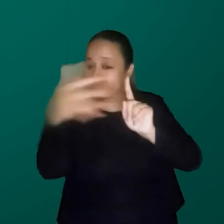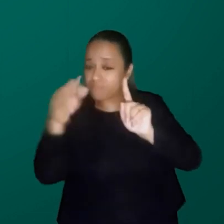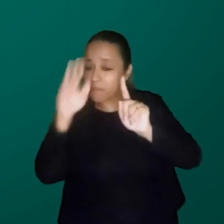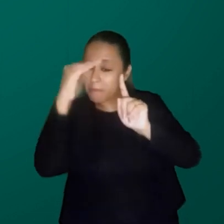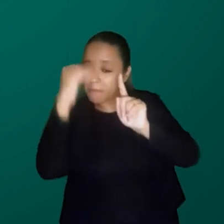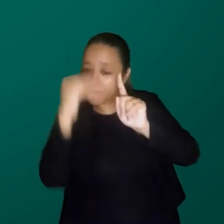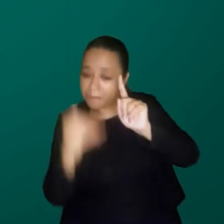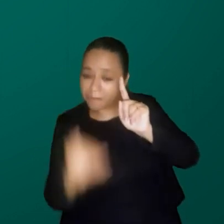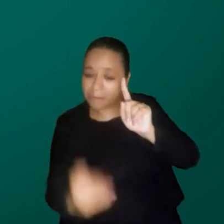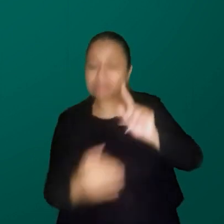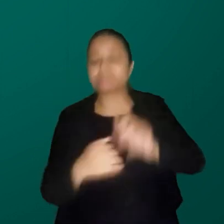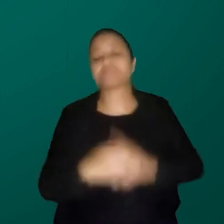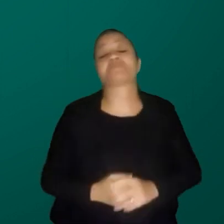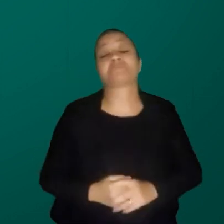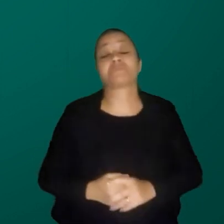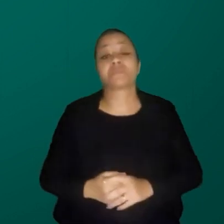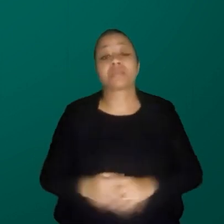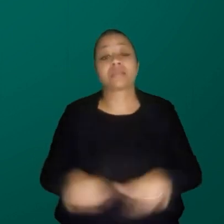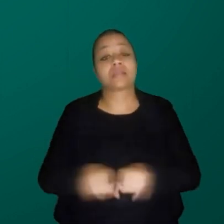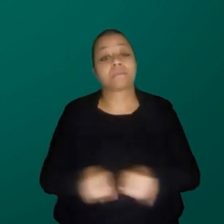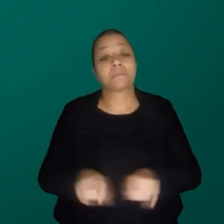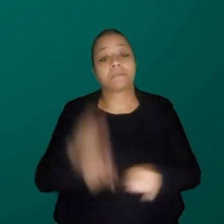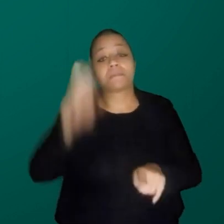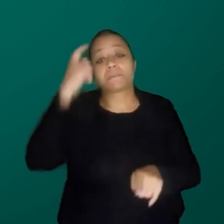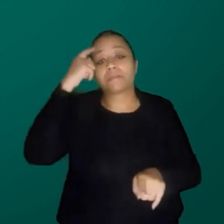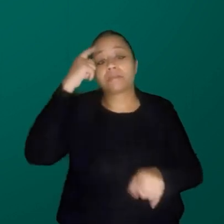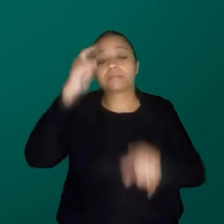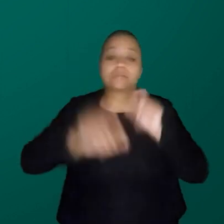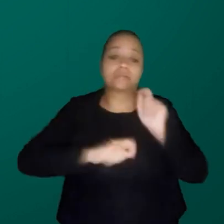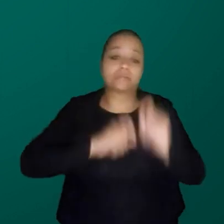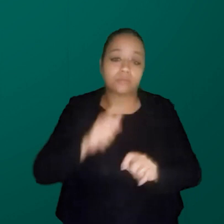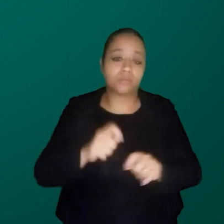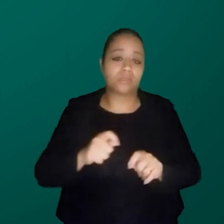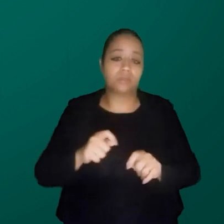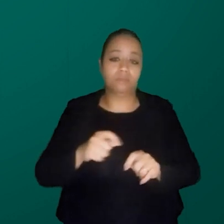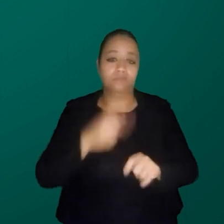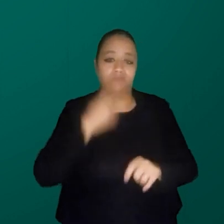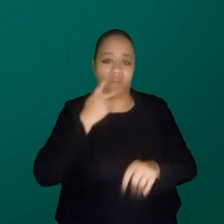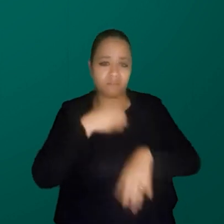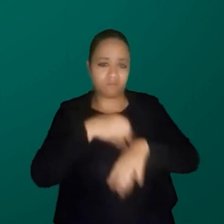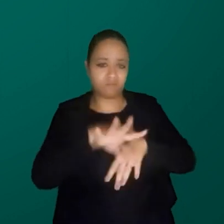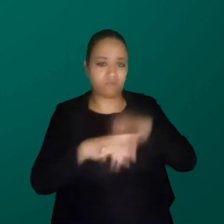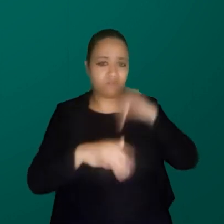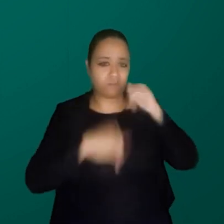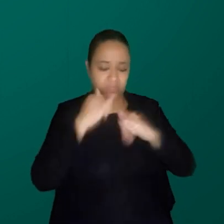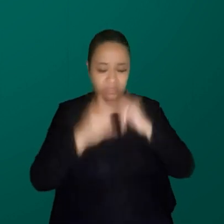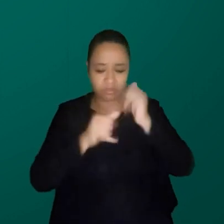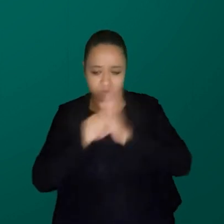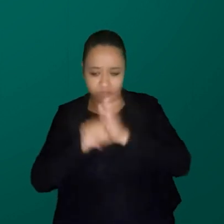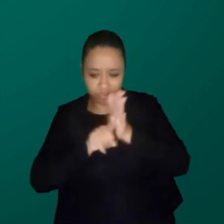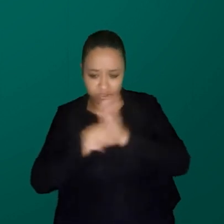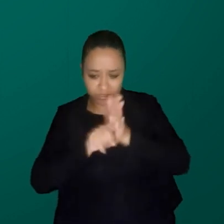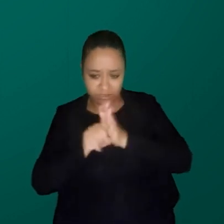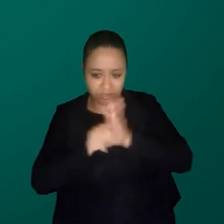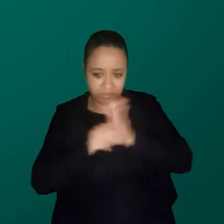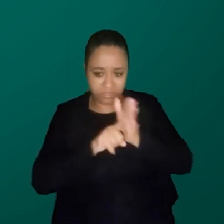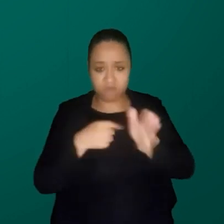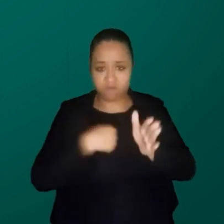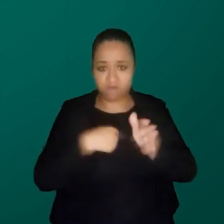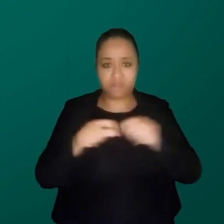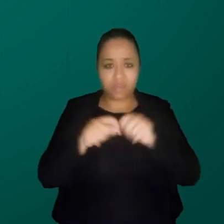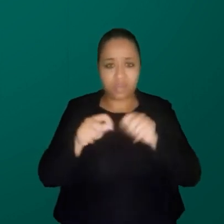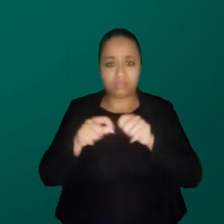E aí, acho que, pensando também, um pouco, trazendo os dados das pesquisas que eu estou fazendo, a gente fez